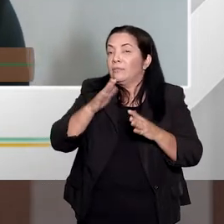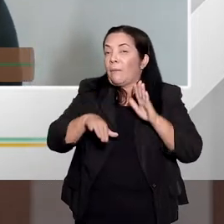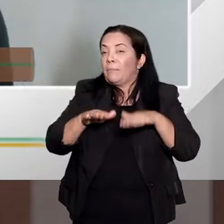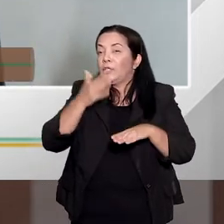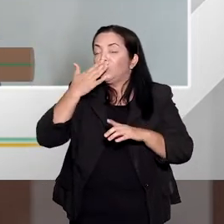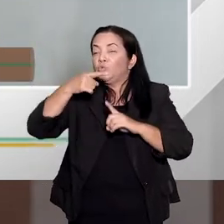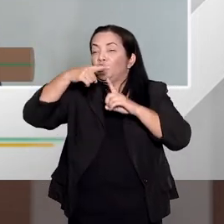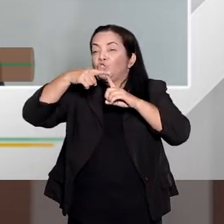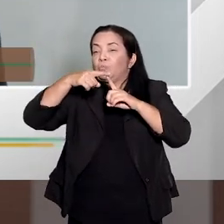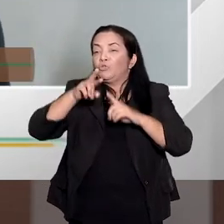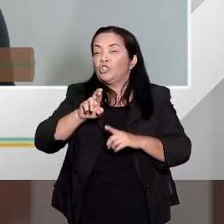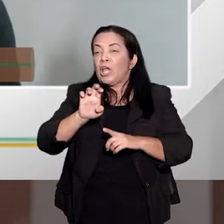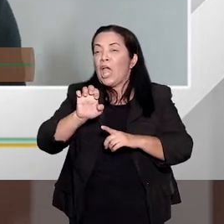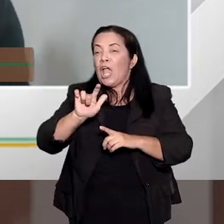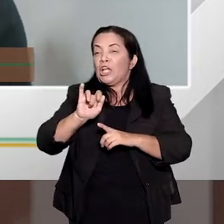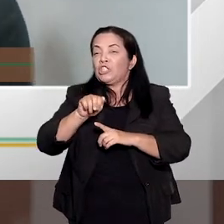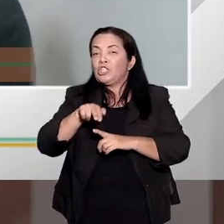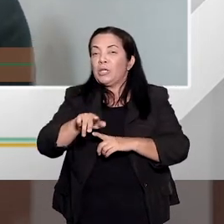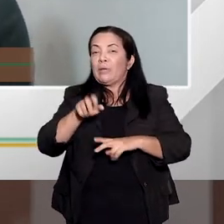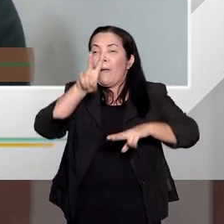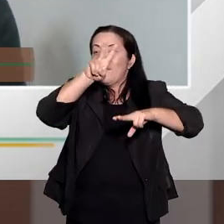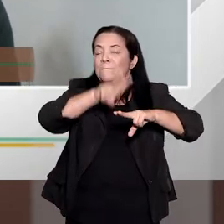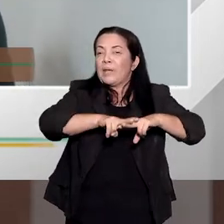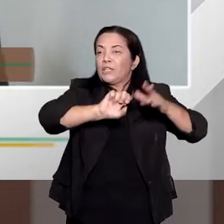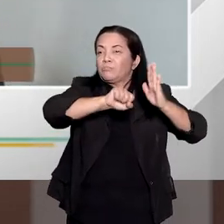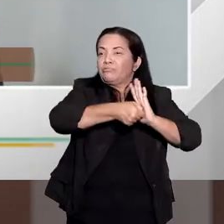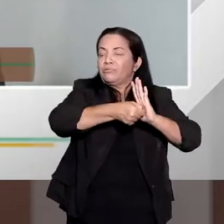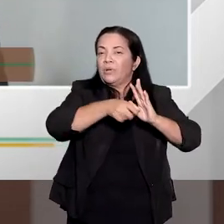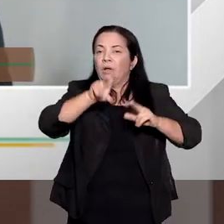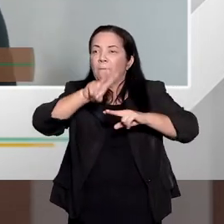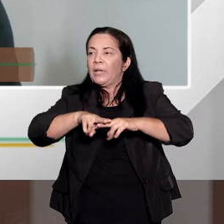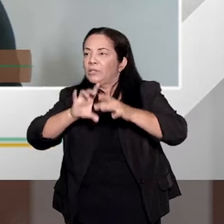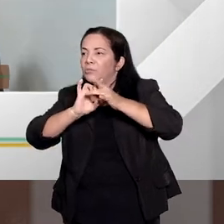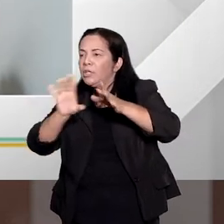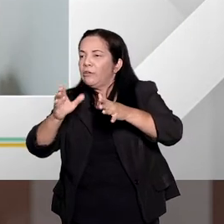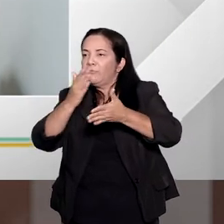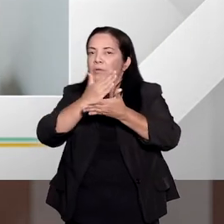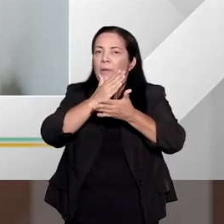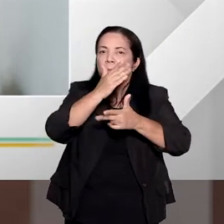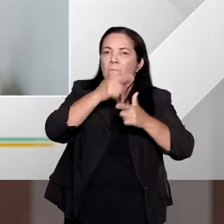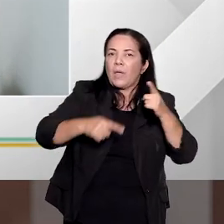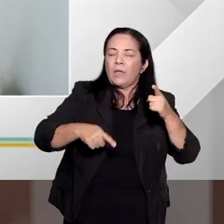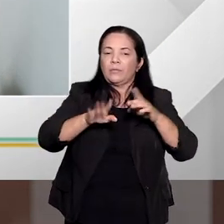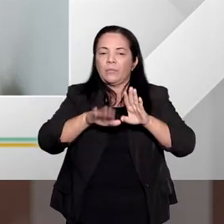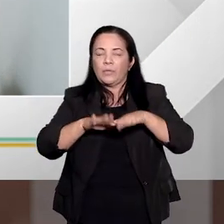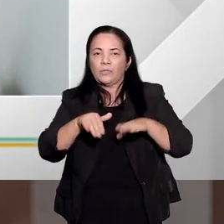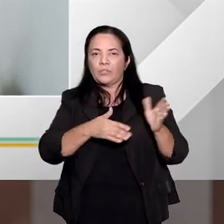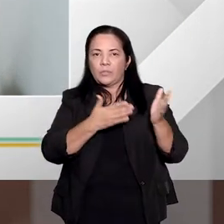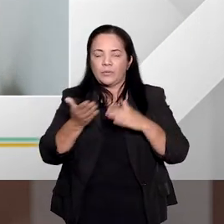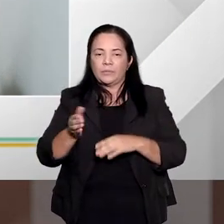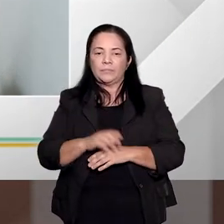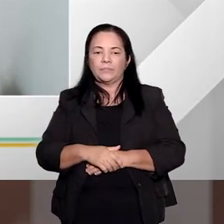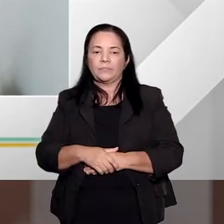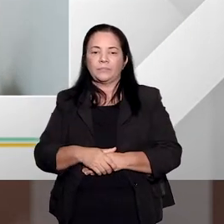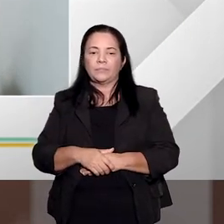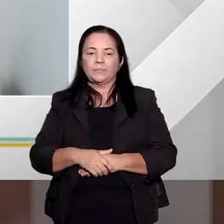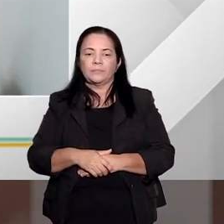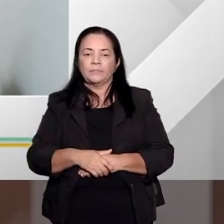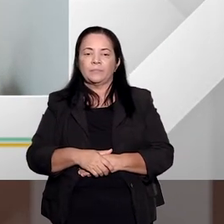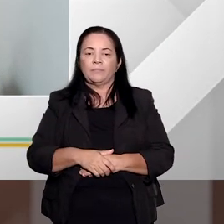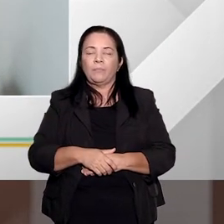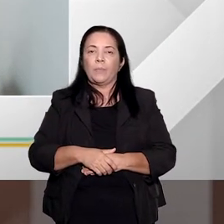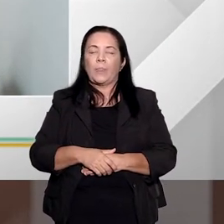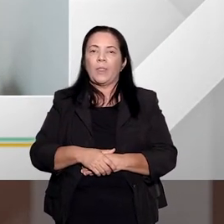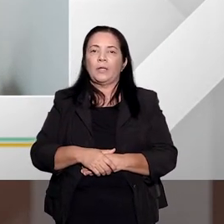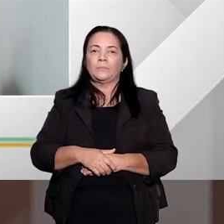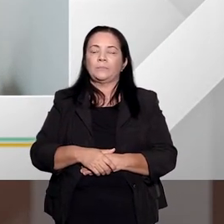faz parte desse processo complexo de individualização da pena. Mas, Fátima, se tu me permitir, eu